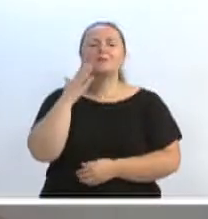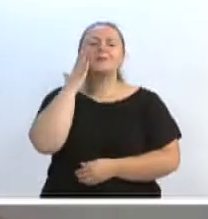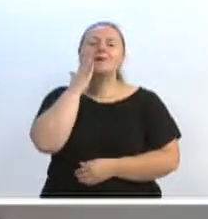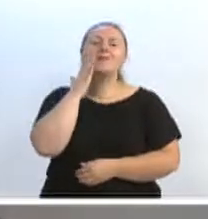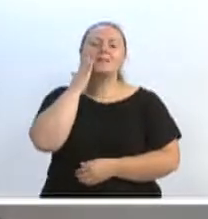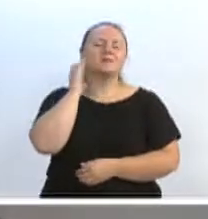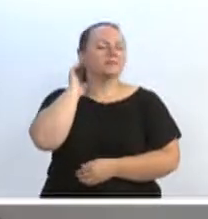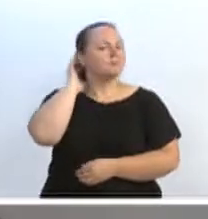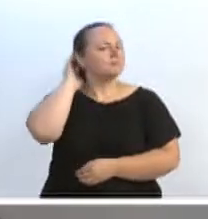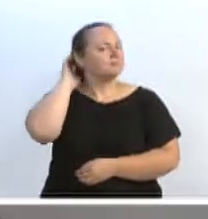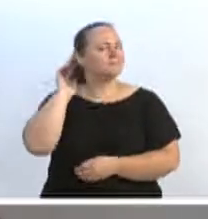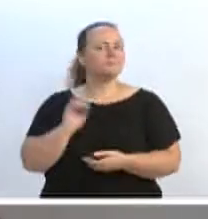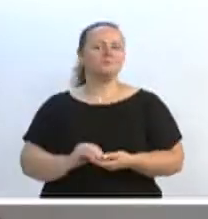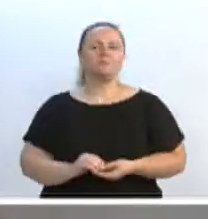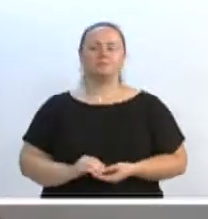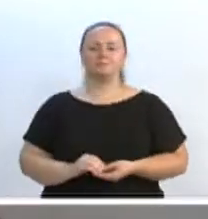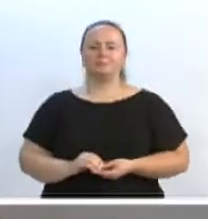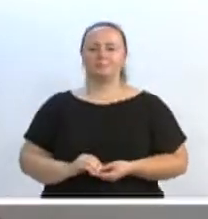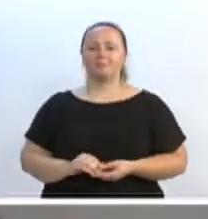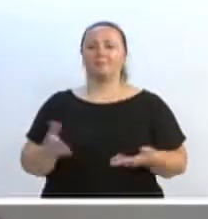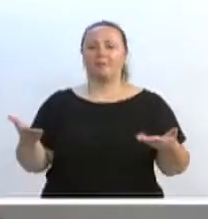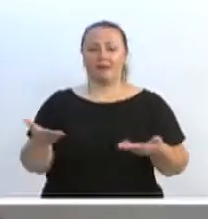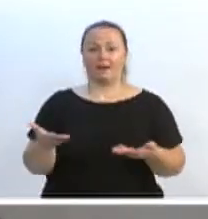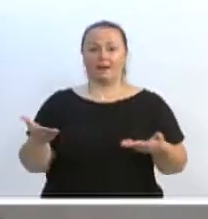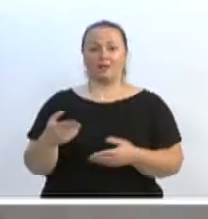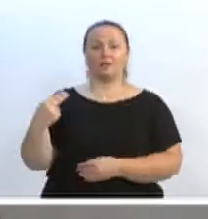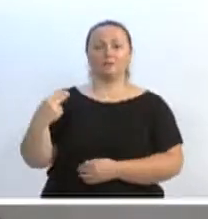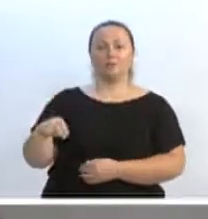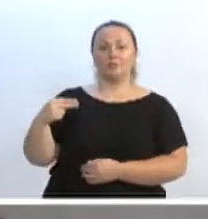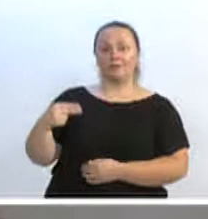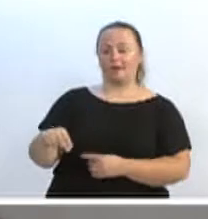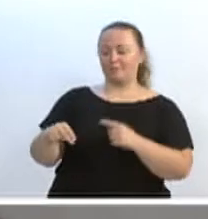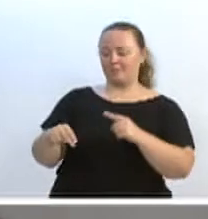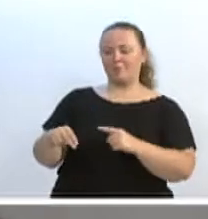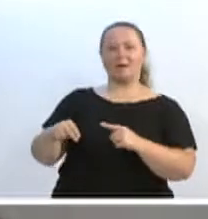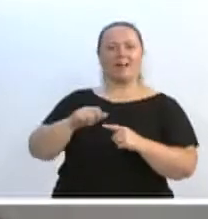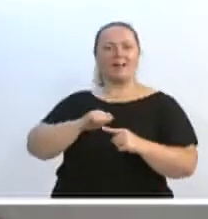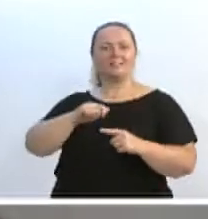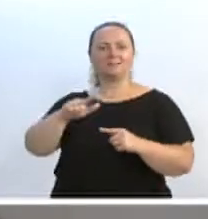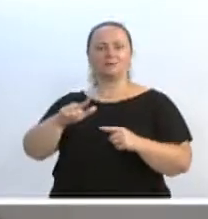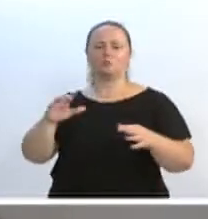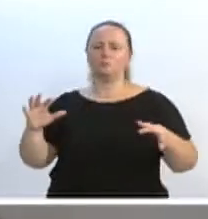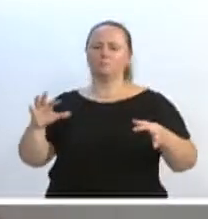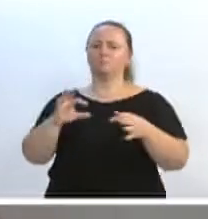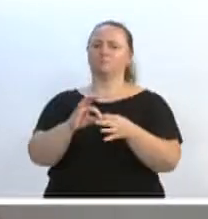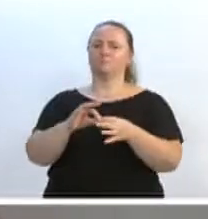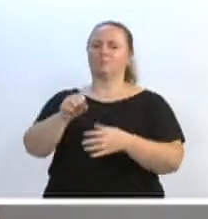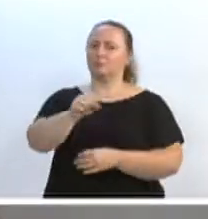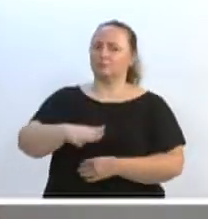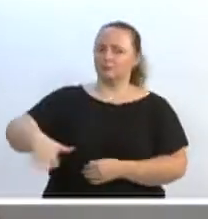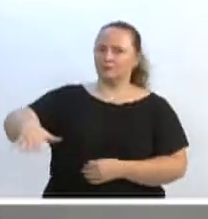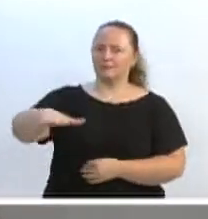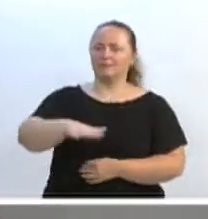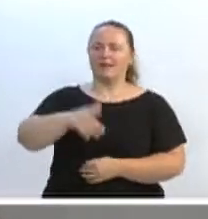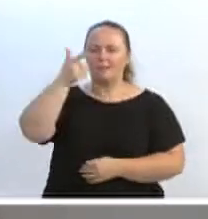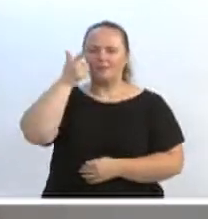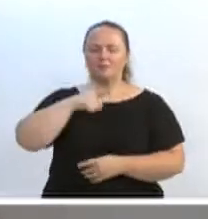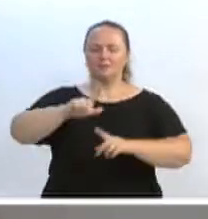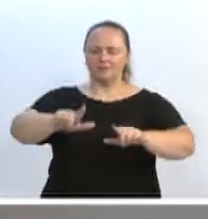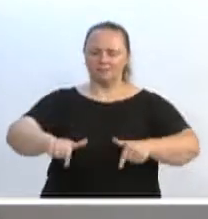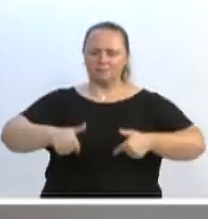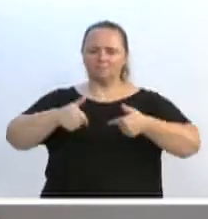novembro, o movimento Novembro Azul une a sociedade em torno das ações pela